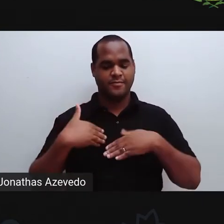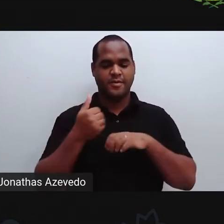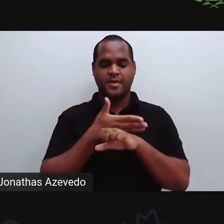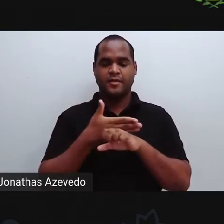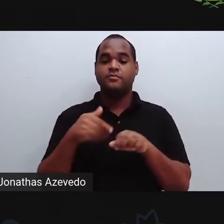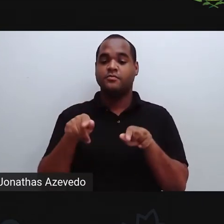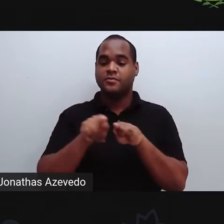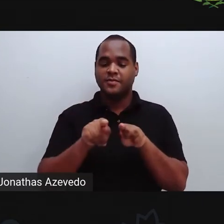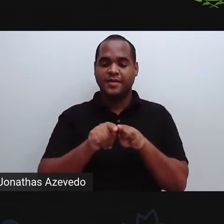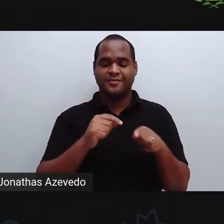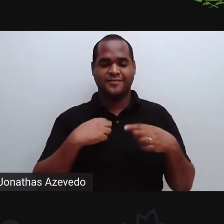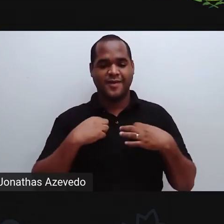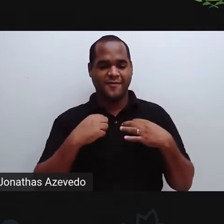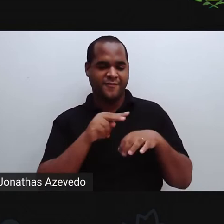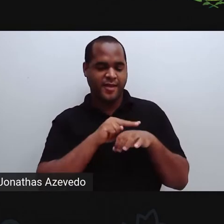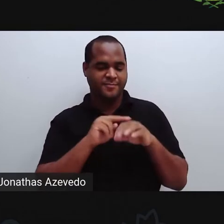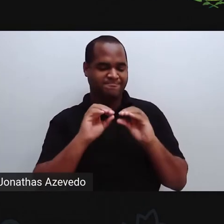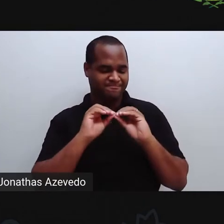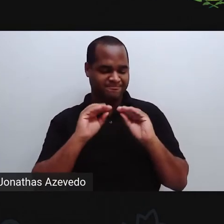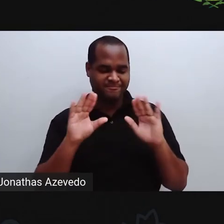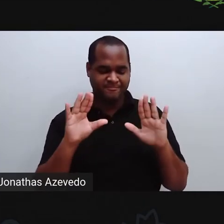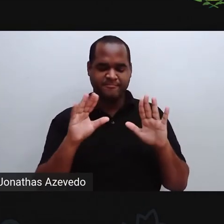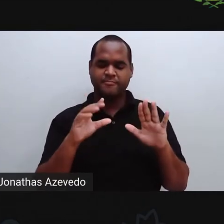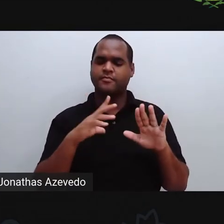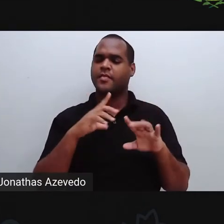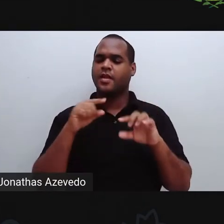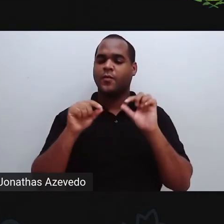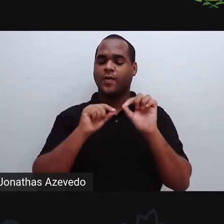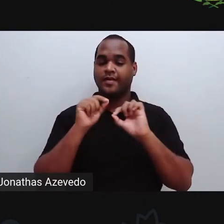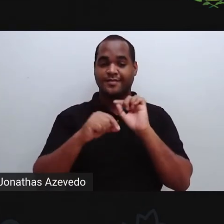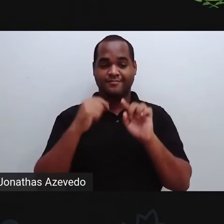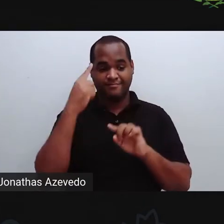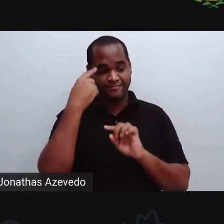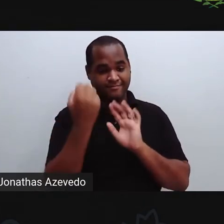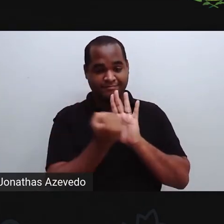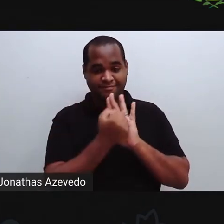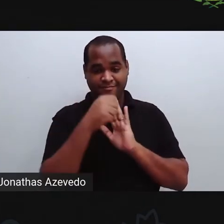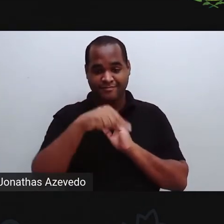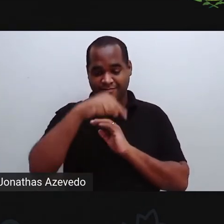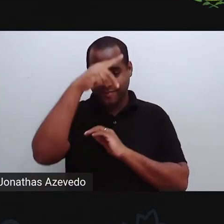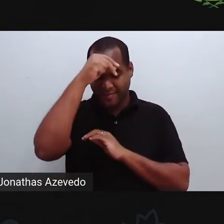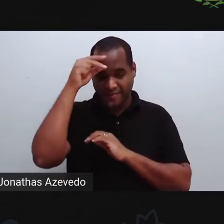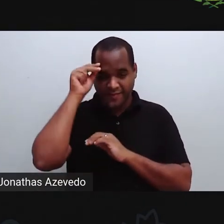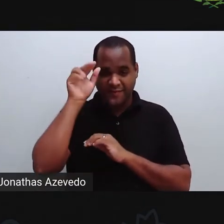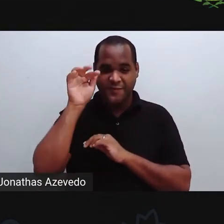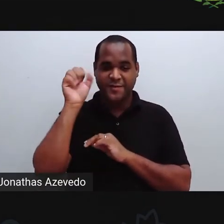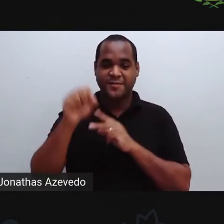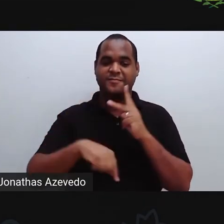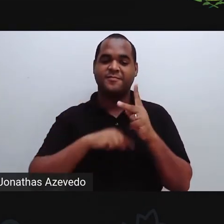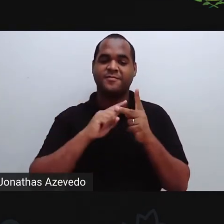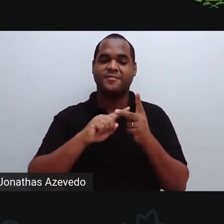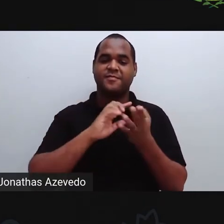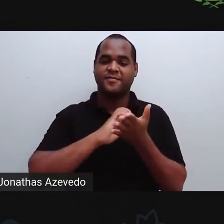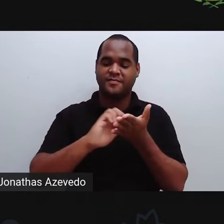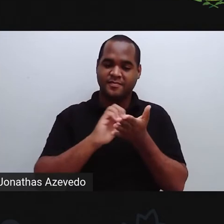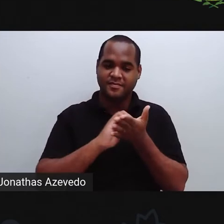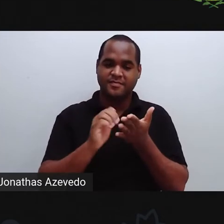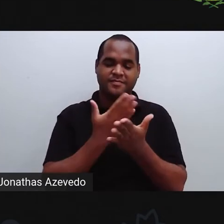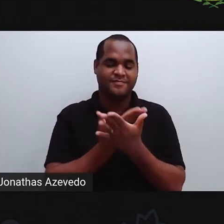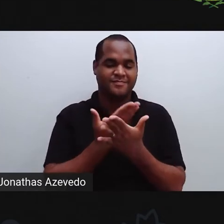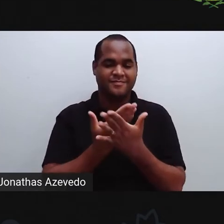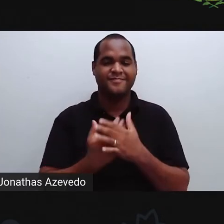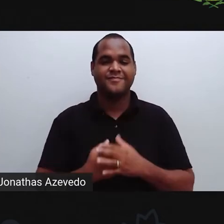verde por dentro, uma verde clarinha. Aqui atrás de mim tem a logo da Prefeitura Municipal de Feira de Santana e da Secretaria Municipal de